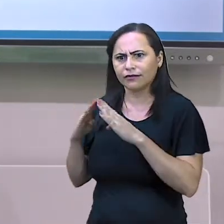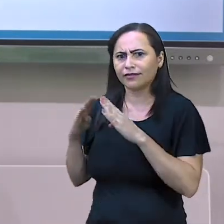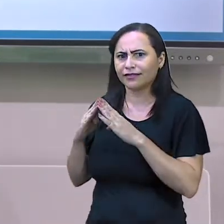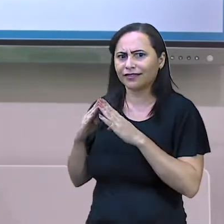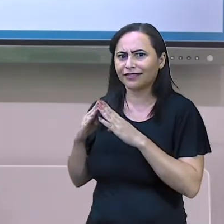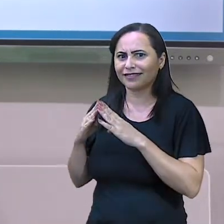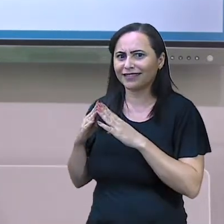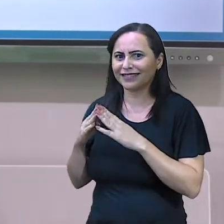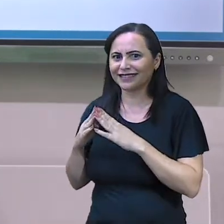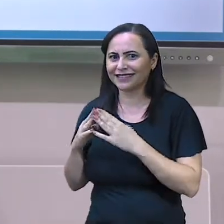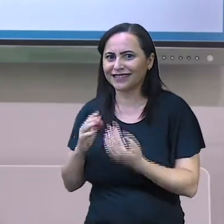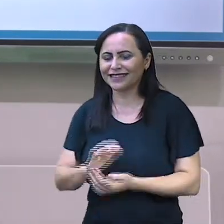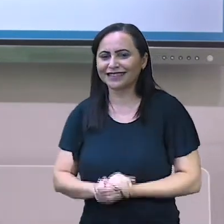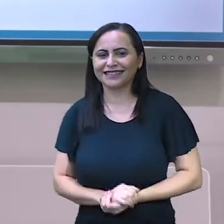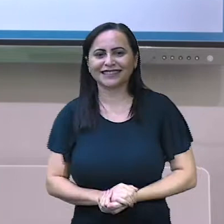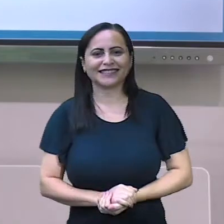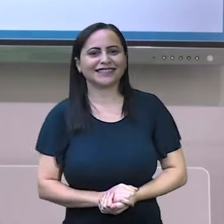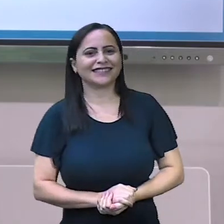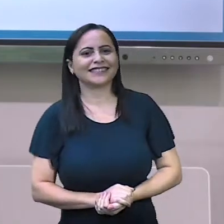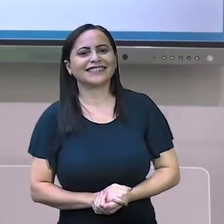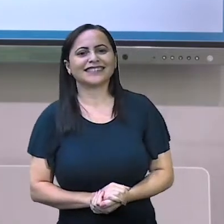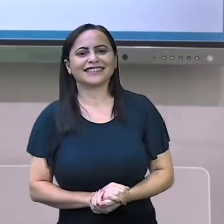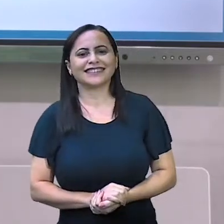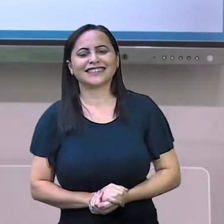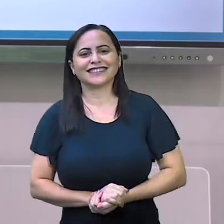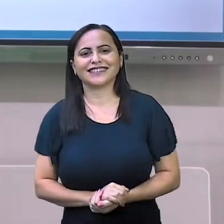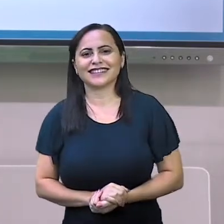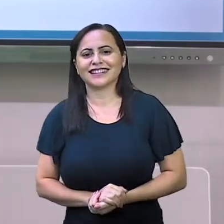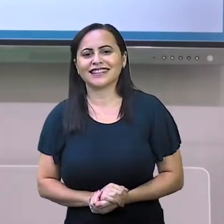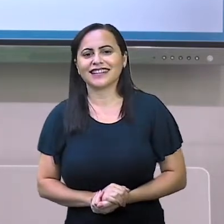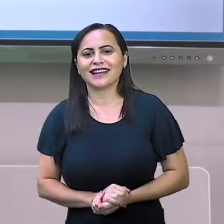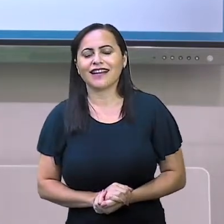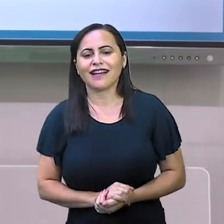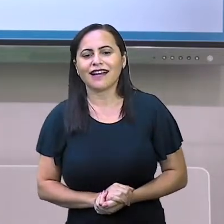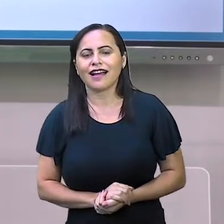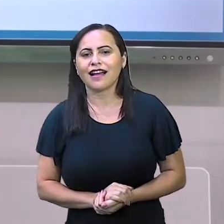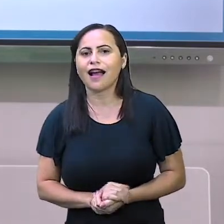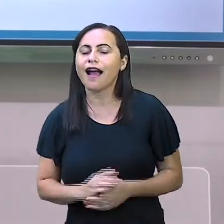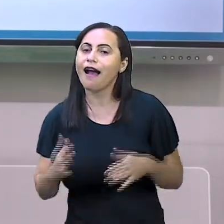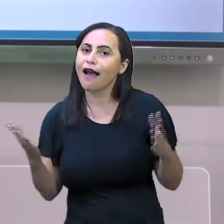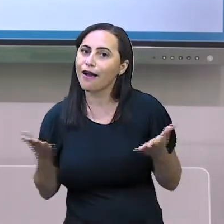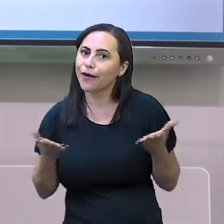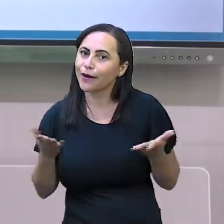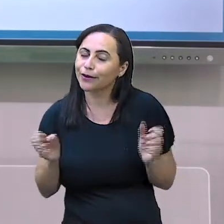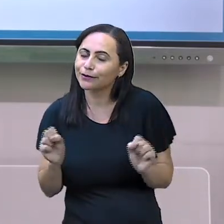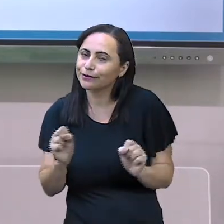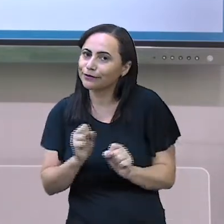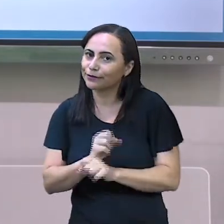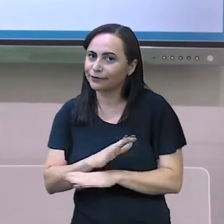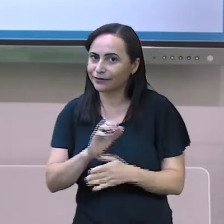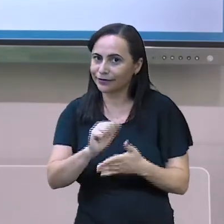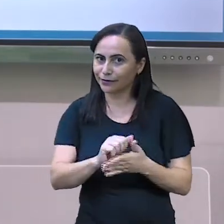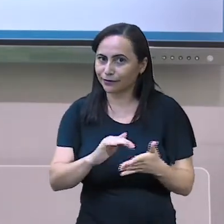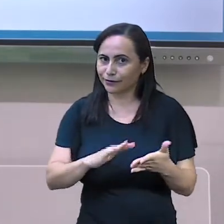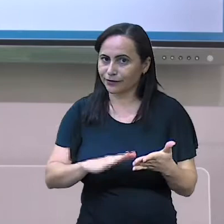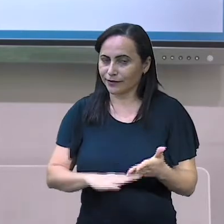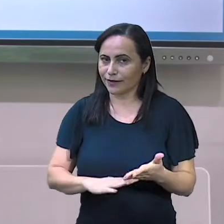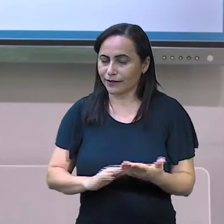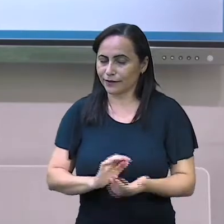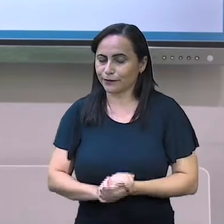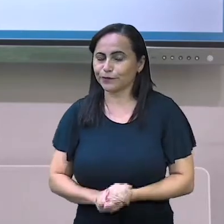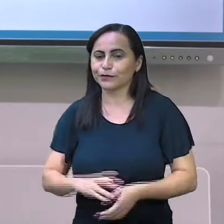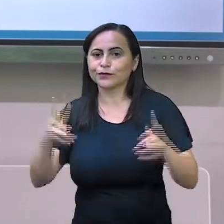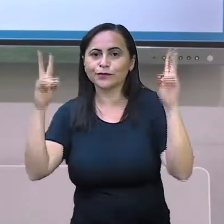Estou vendo. Tem uma casa aqui. Será? Para a gente encerrar, professora Luciene, este tema